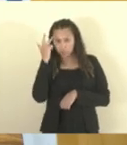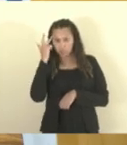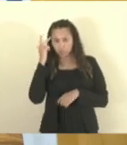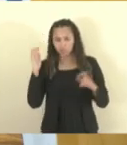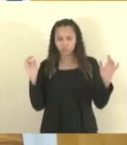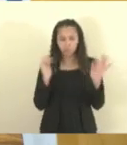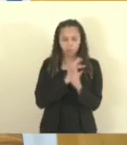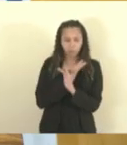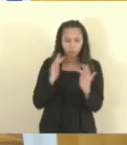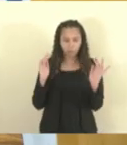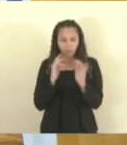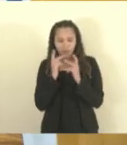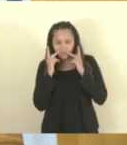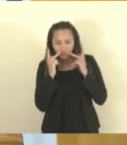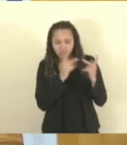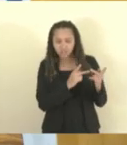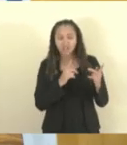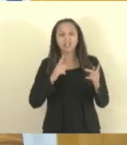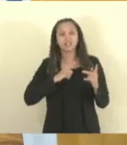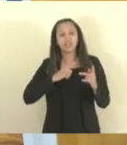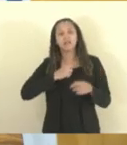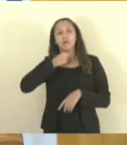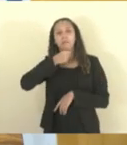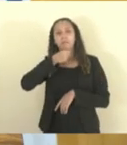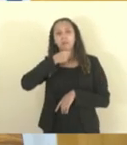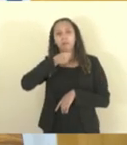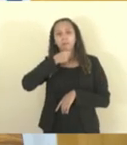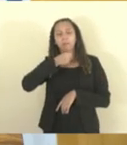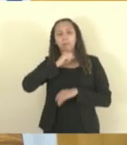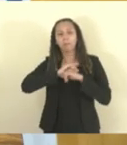Todos os canais de comunicação estiveram presentes no evento,